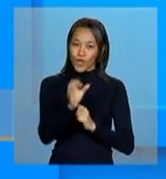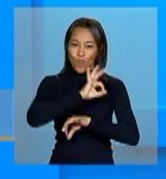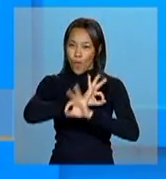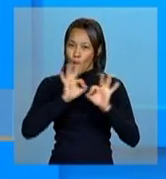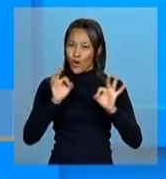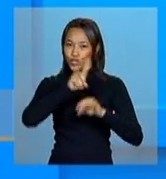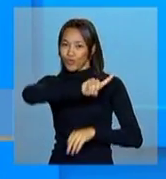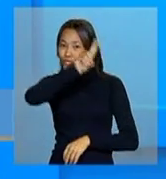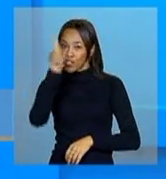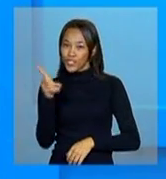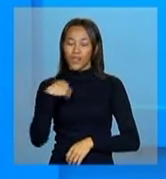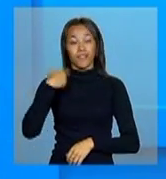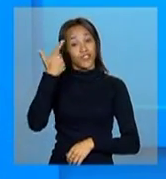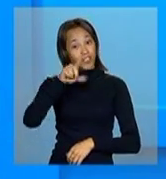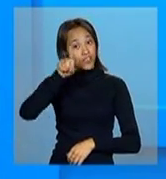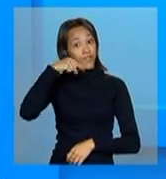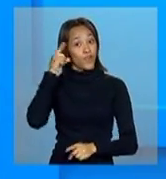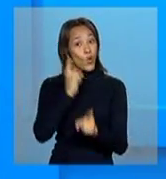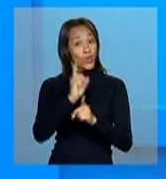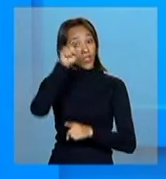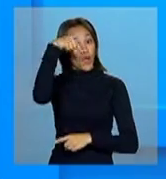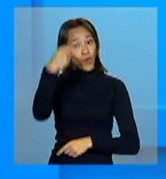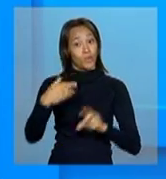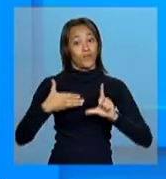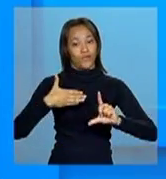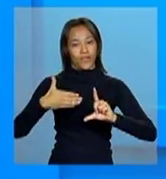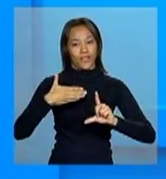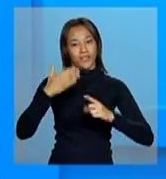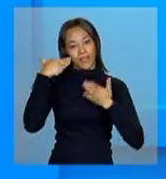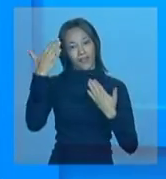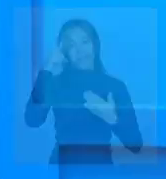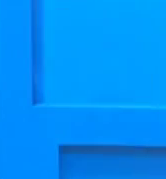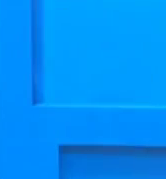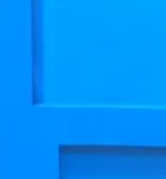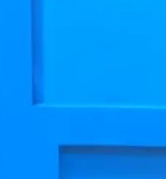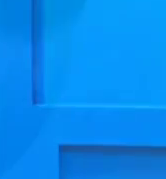ótimo dia e a gente se vê na próxima teleconferência. Até lá.